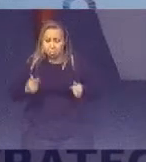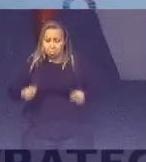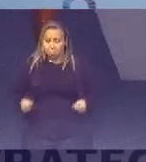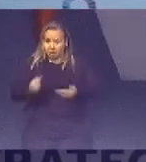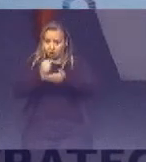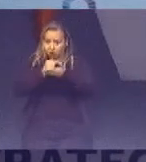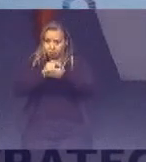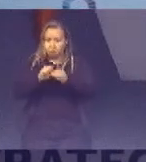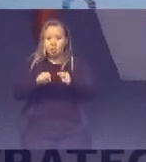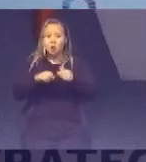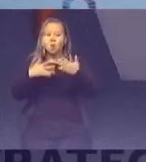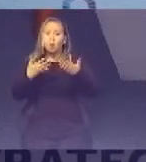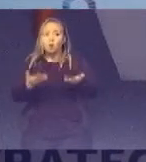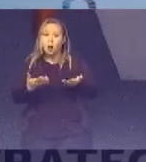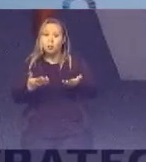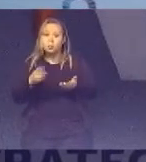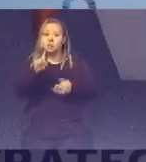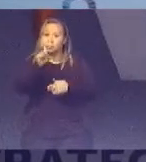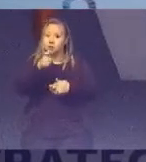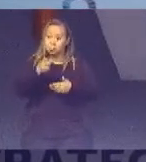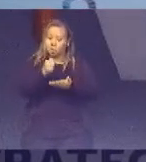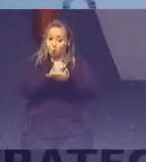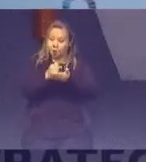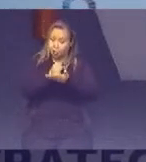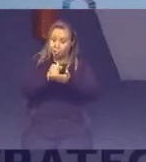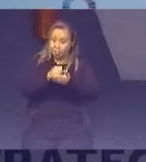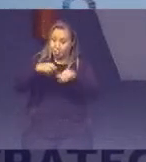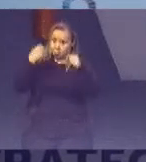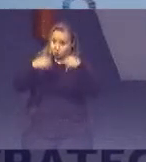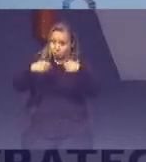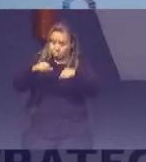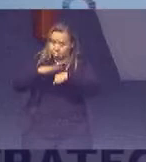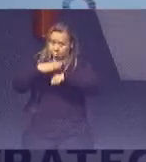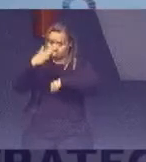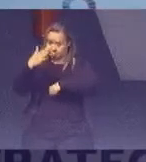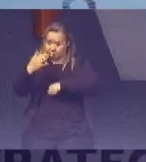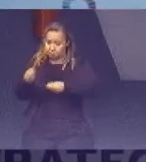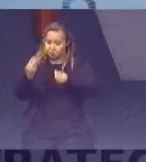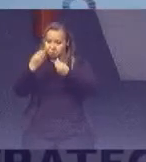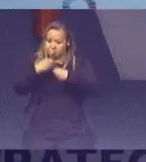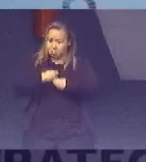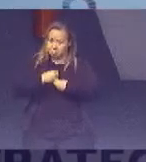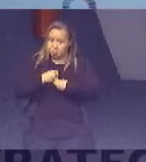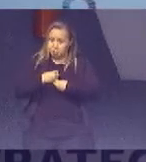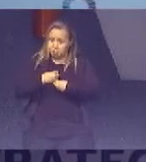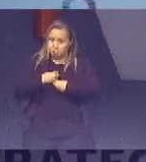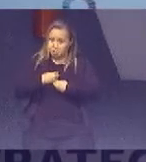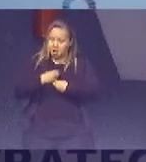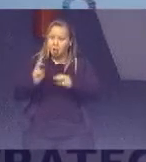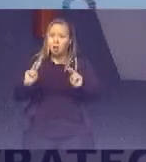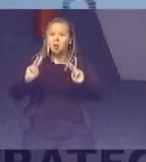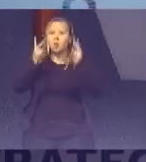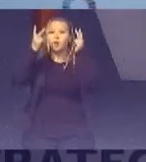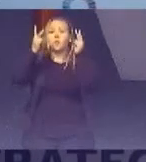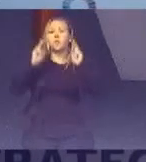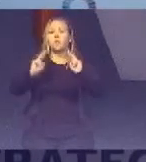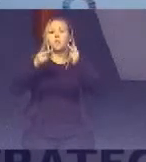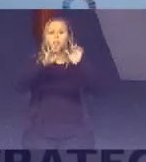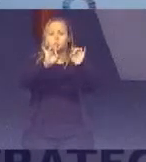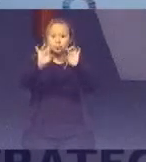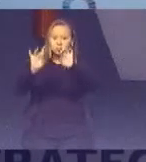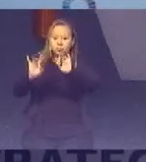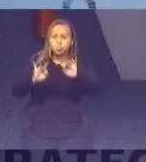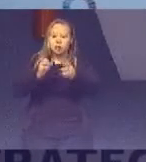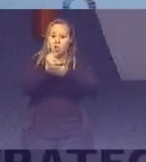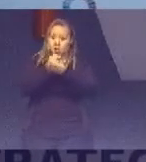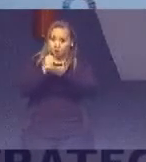medicamentos Mais demandados Por ordem inversa O que nos dá O valor Valor de cada cada